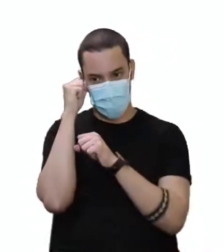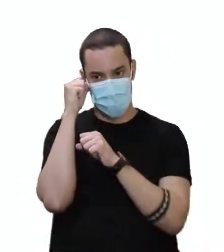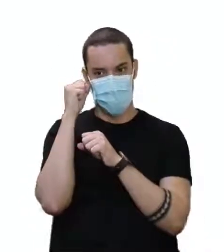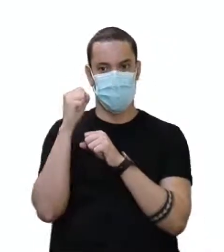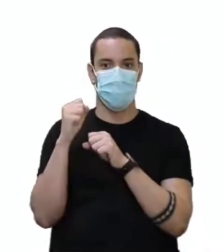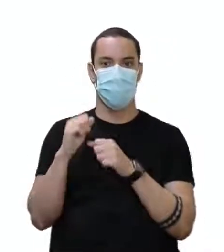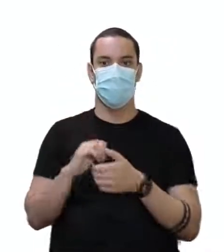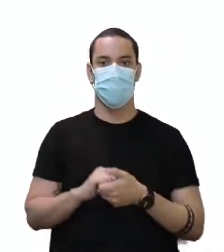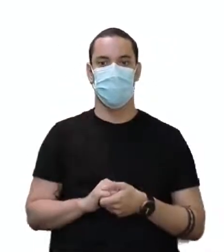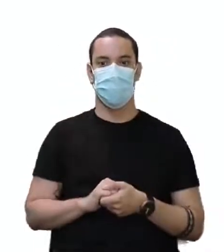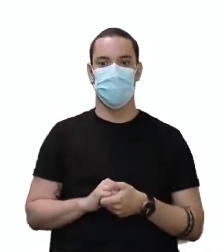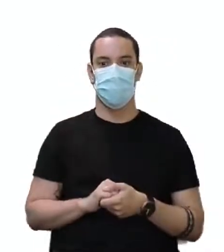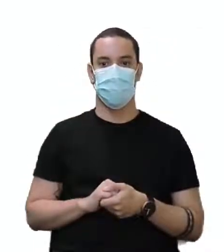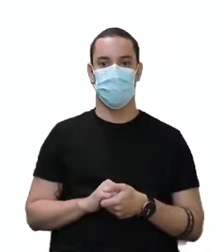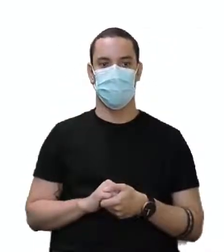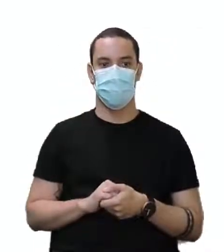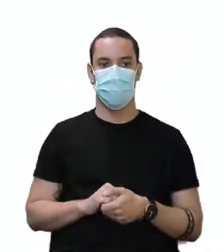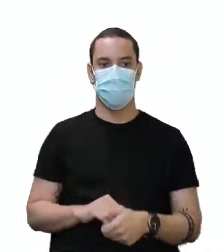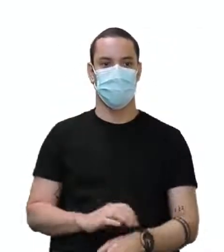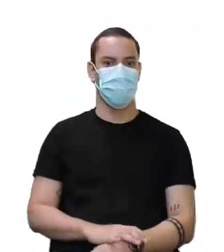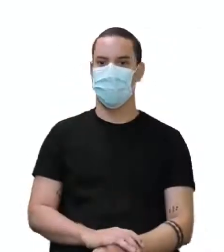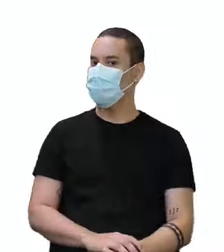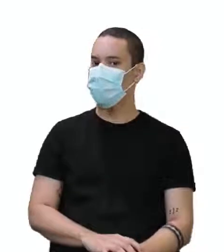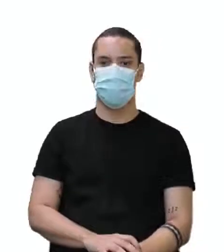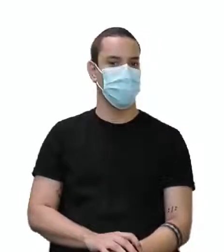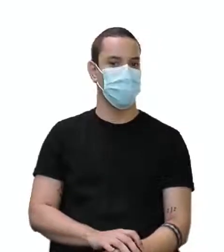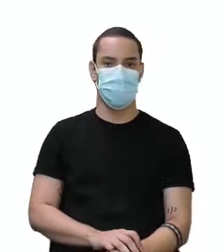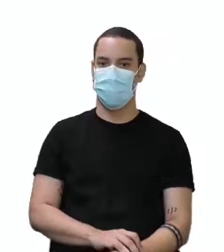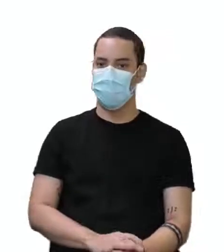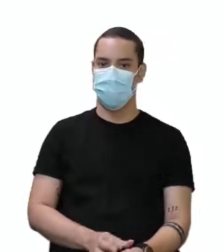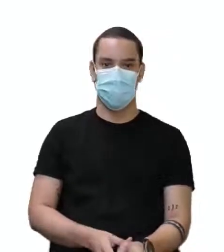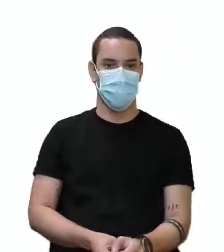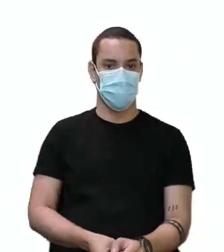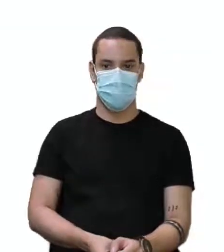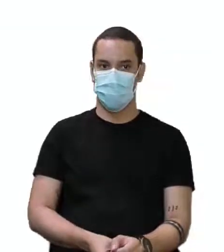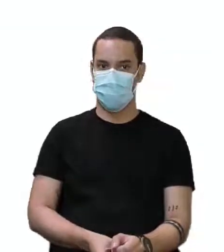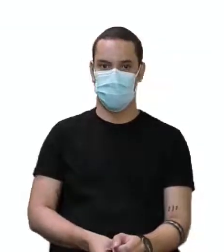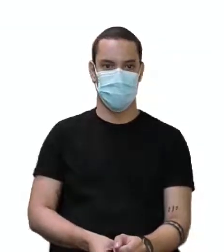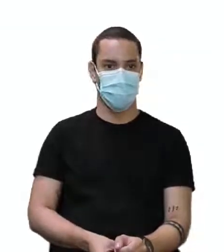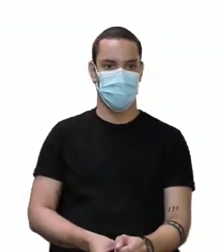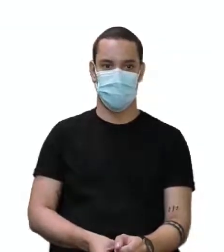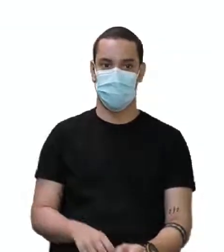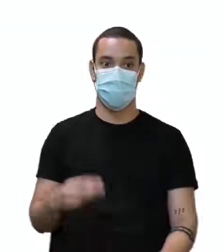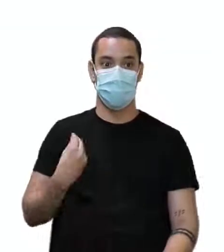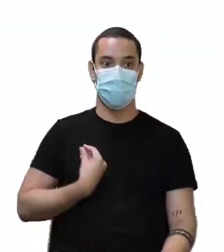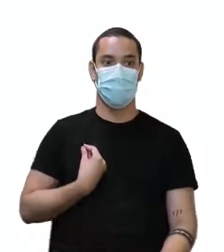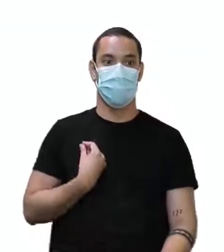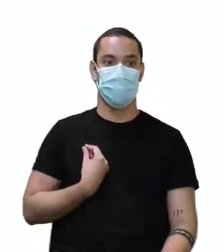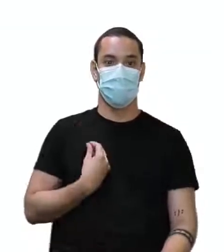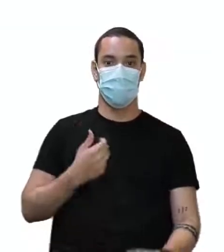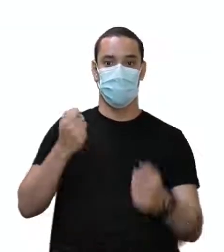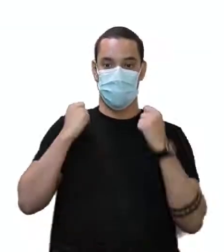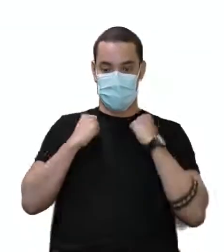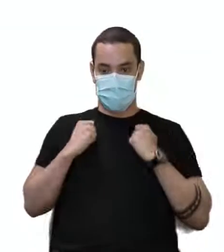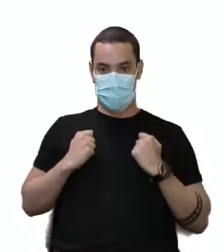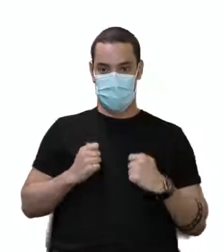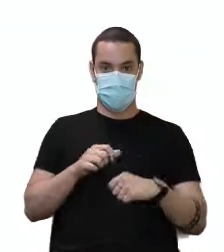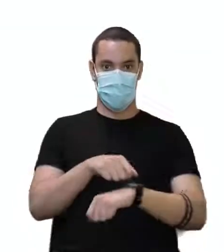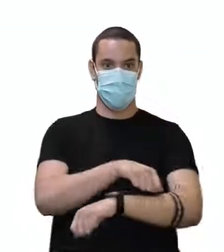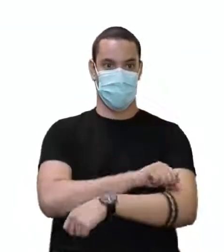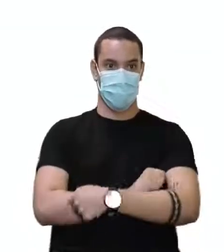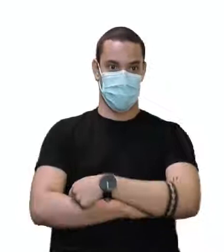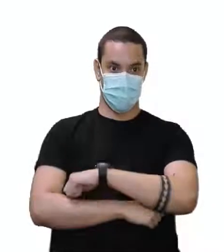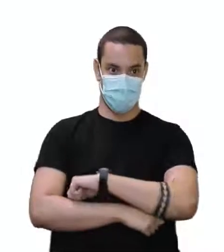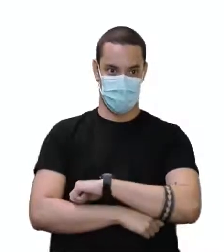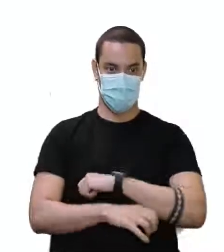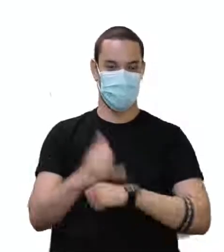dormindo, dormindo não. Não, ele não estava dormindo. Eu falo dormindo aqui, lógico que não. Olha aqui, ele estava o quê? Se vestindo. E